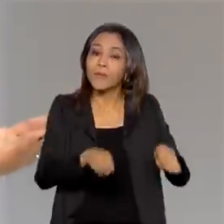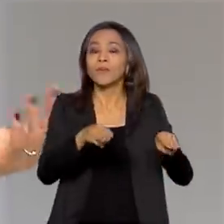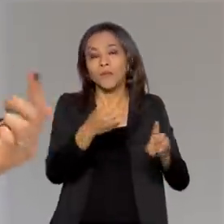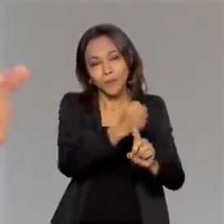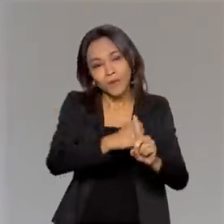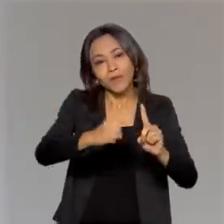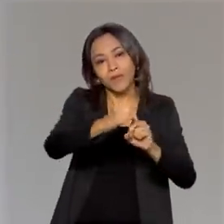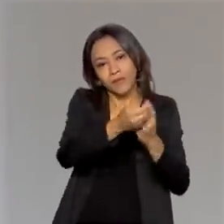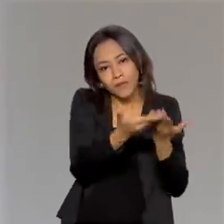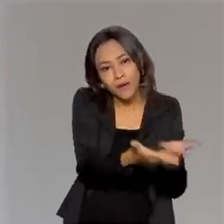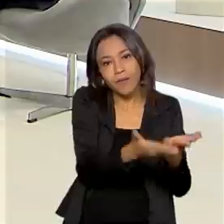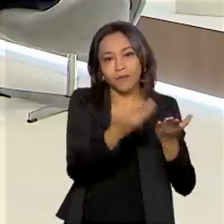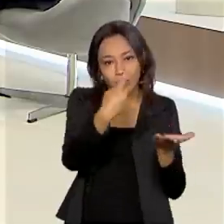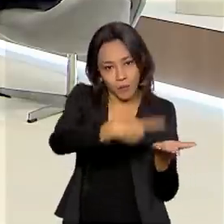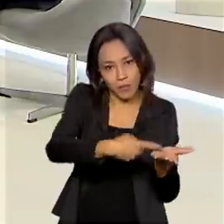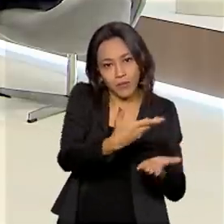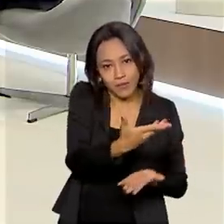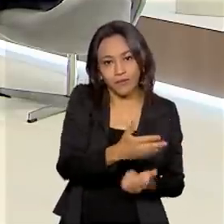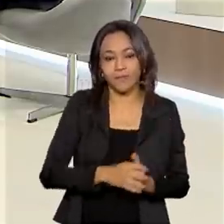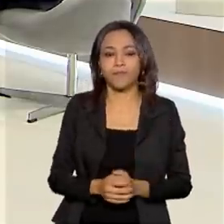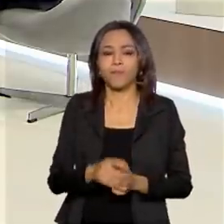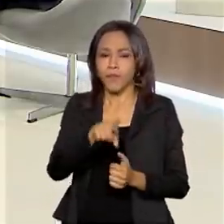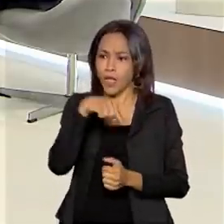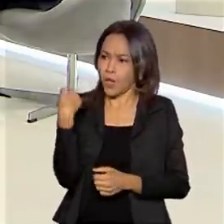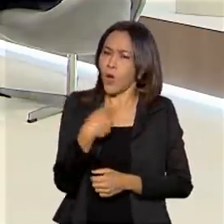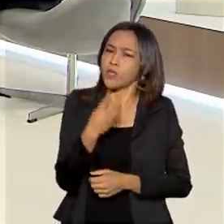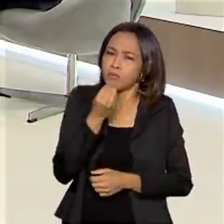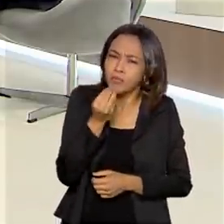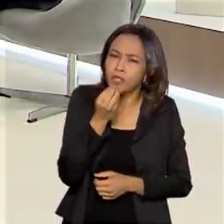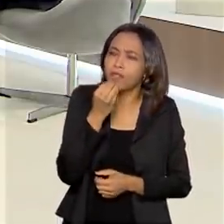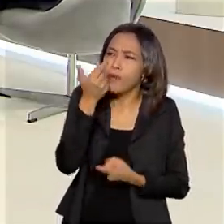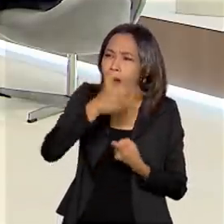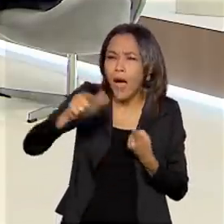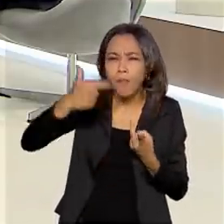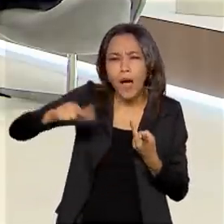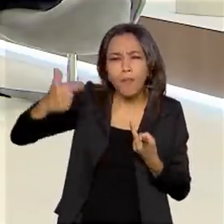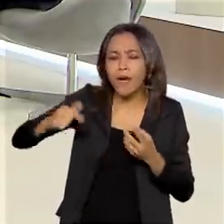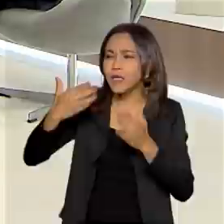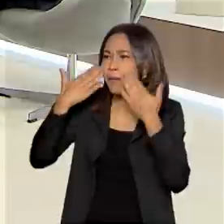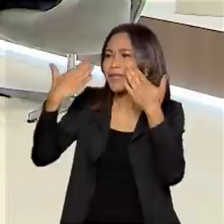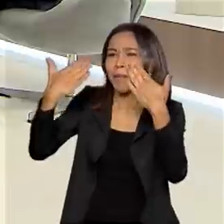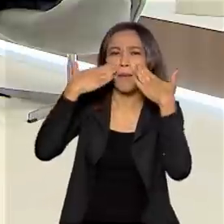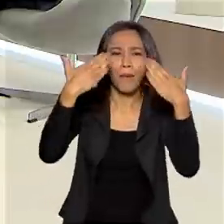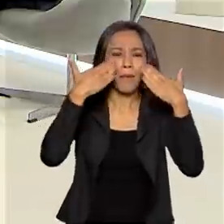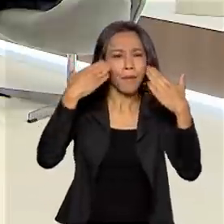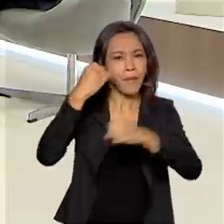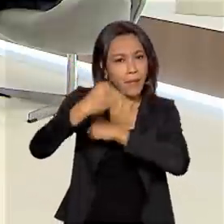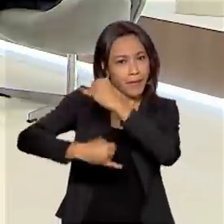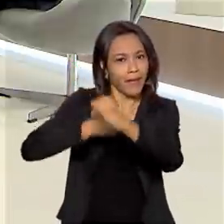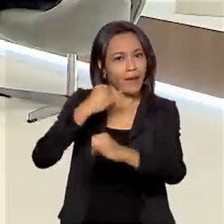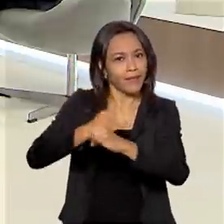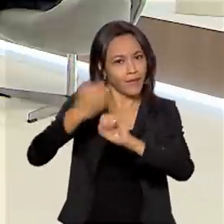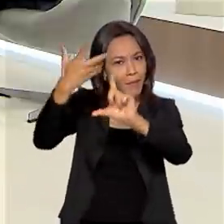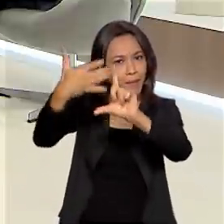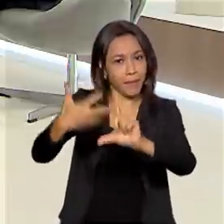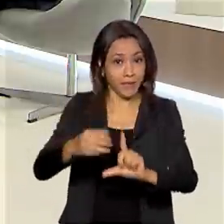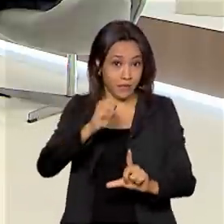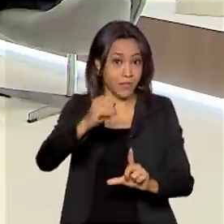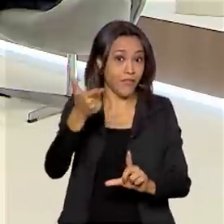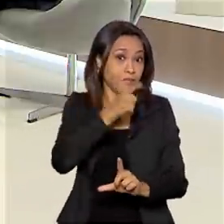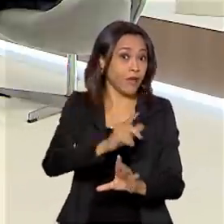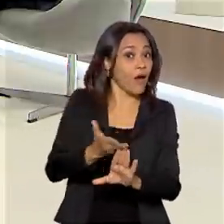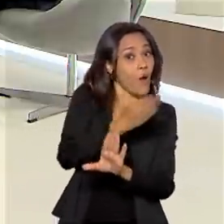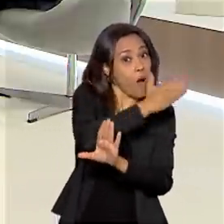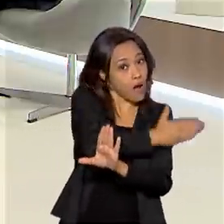que a gente poderia, então, estar nesse momento vendo muito mais exposições online, se tivesse avançado, né? Sem dúvida. Inclusive